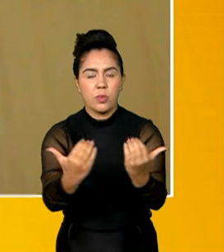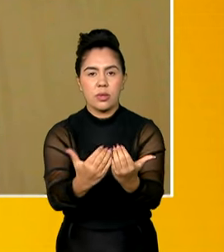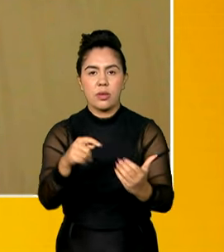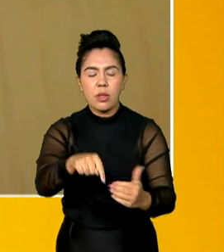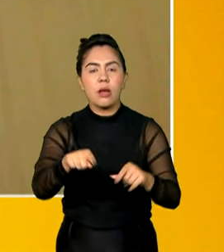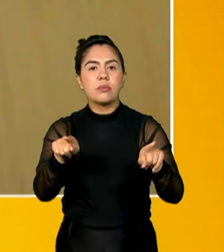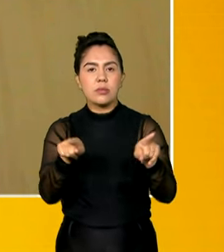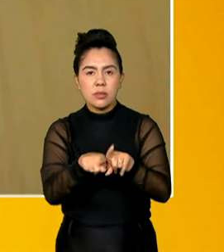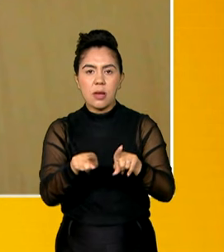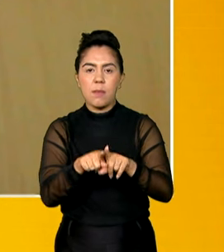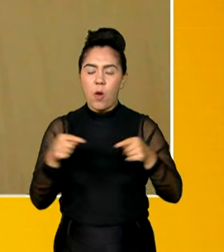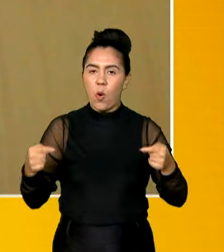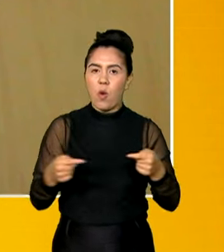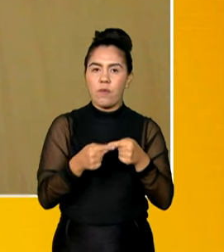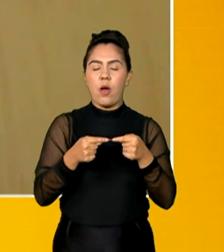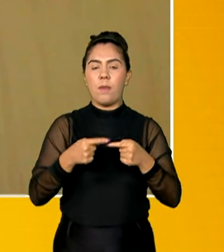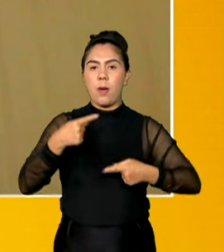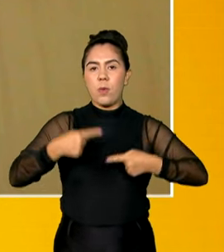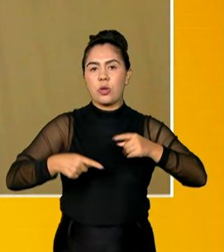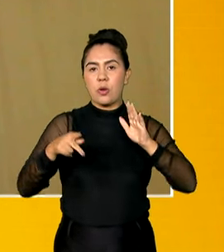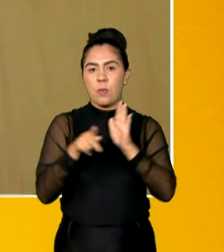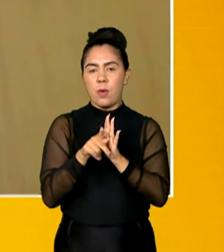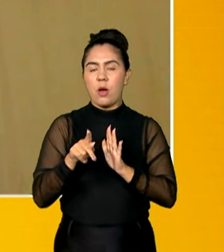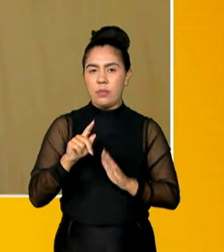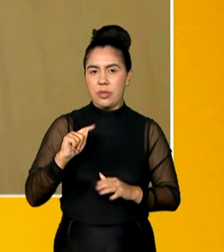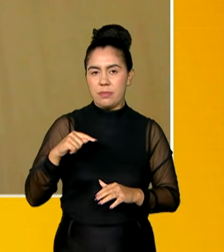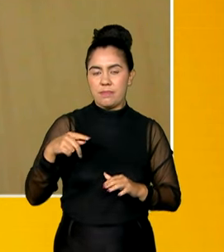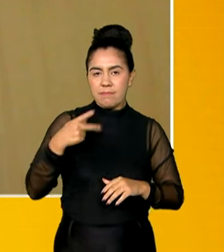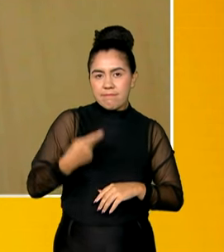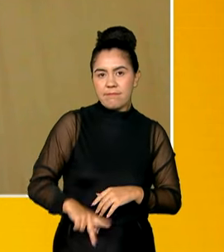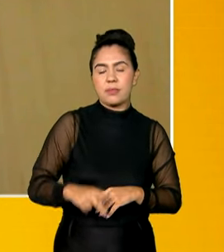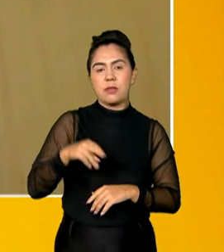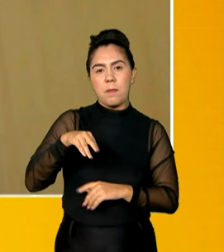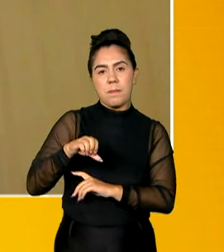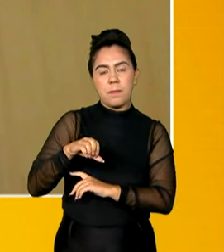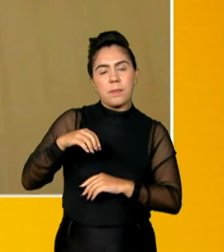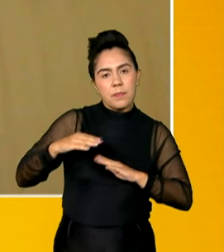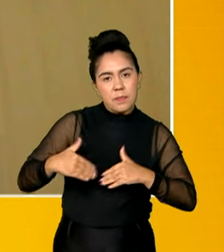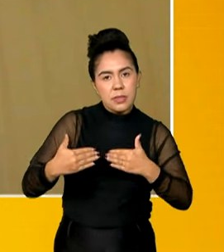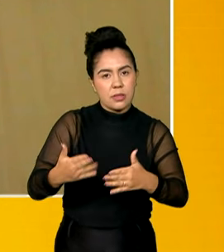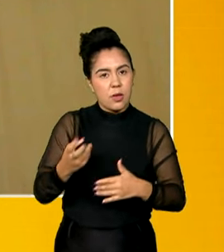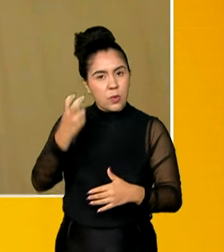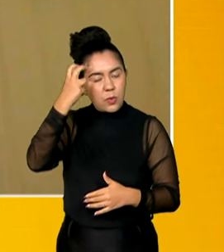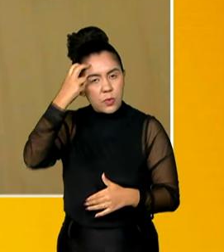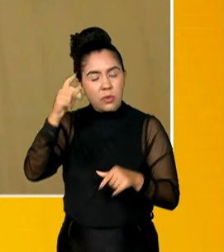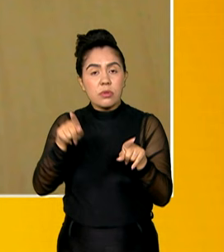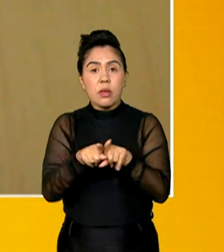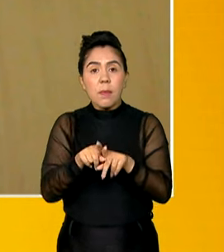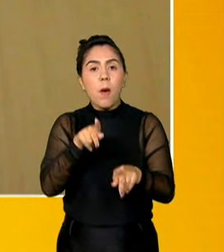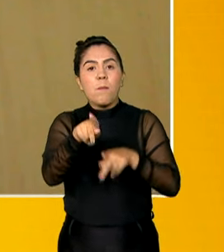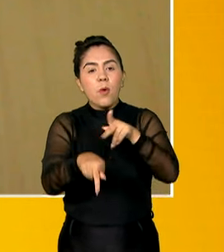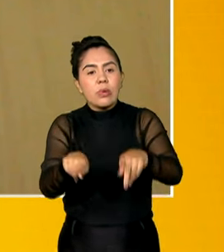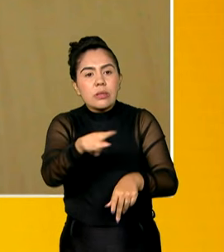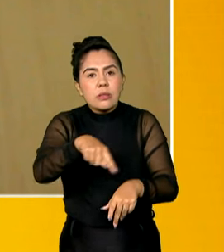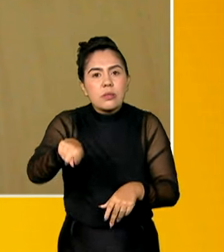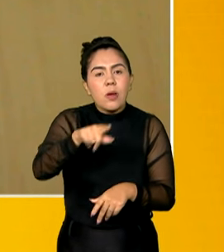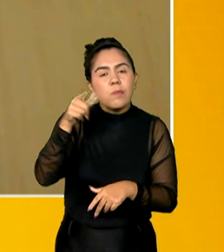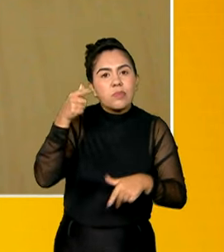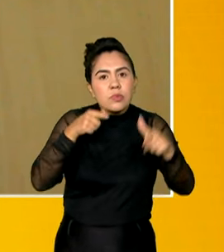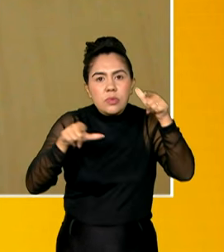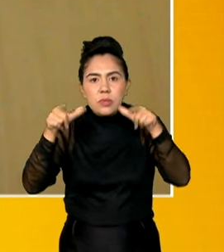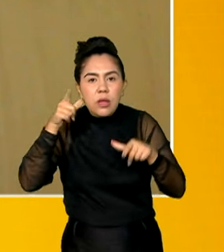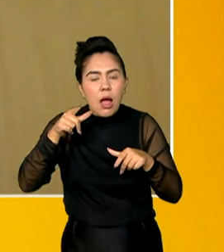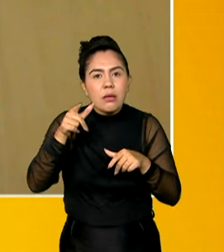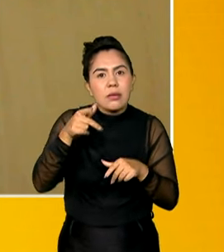nossa política também de base comunitária, que atua lá na ponta. Com isso, fazendo com que a população conheça um pouco mais das ações